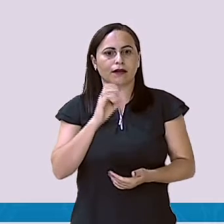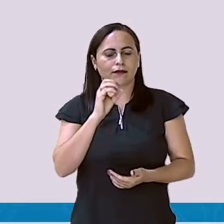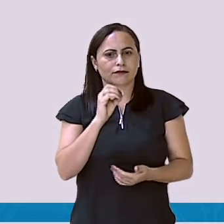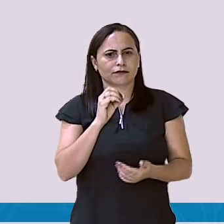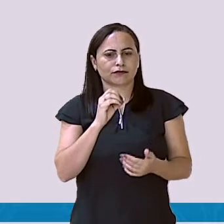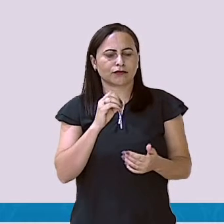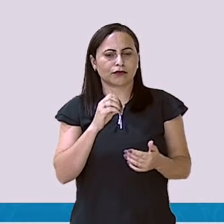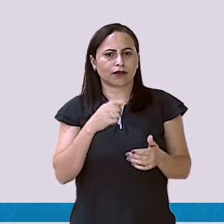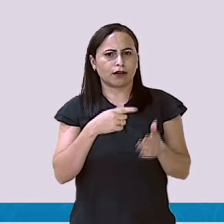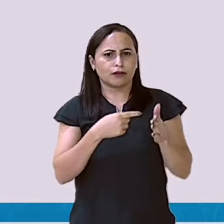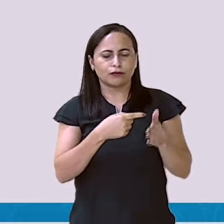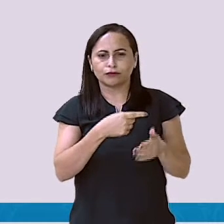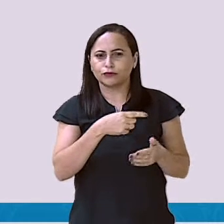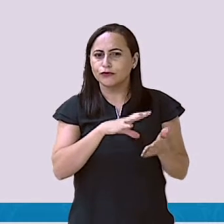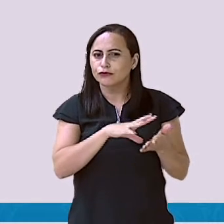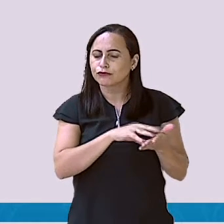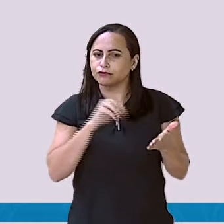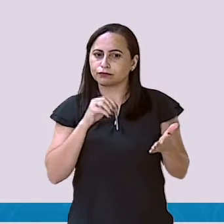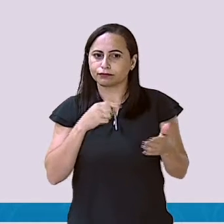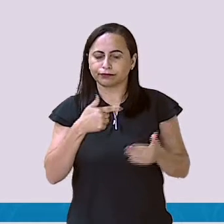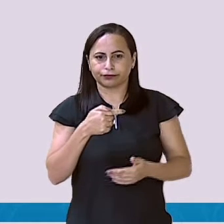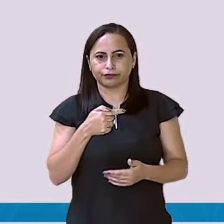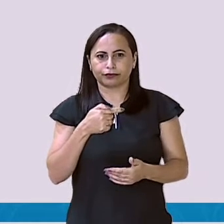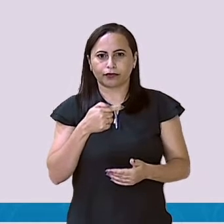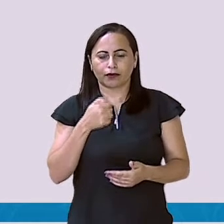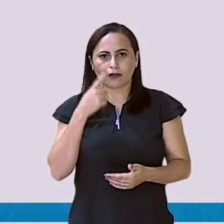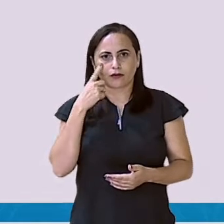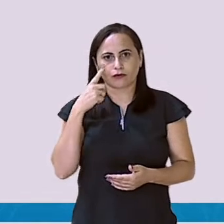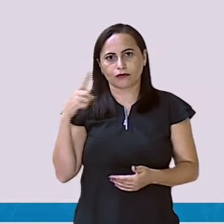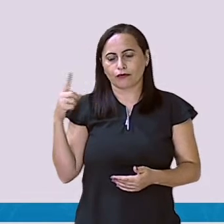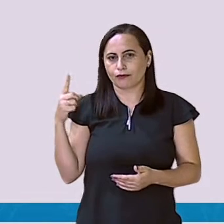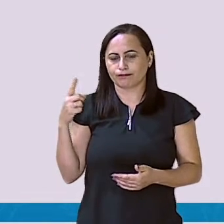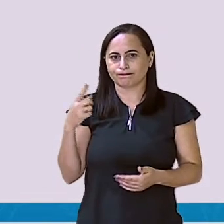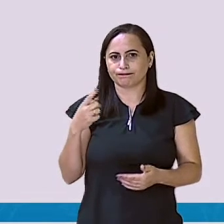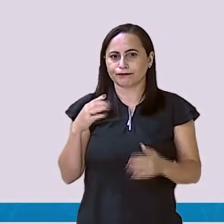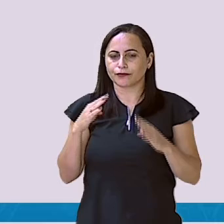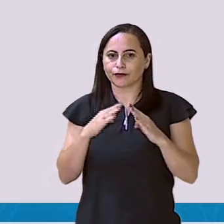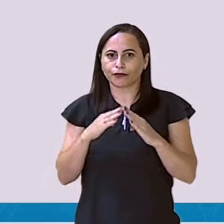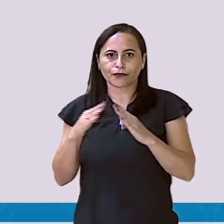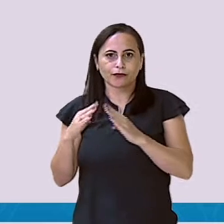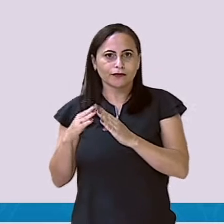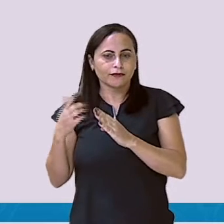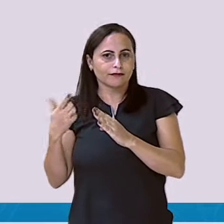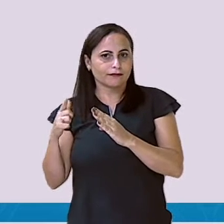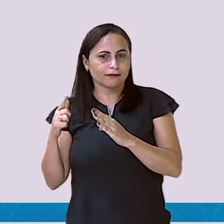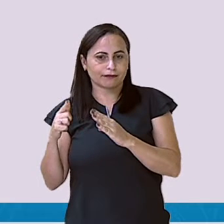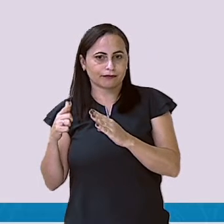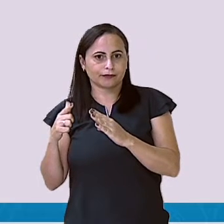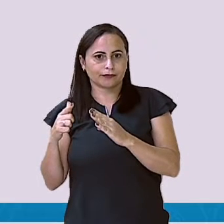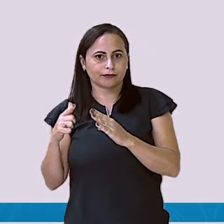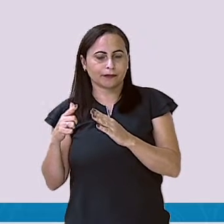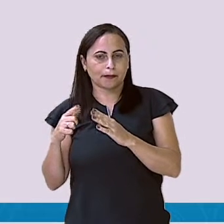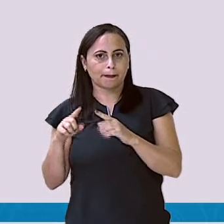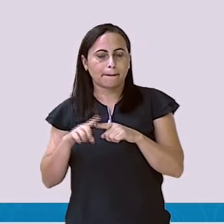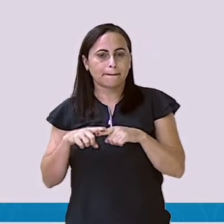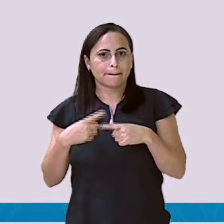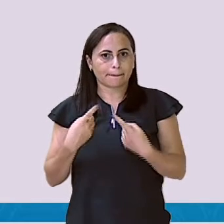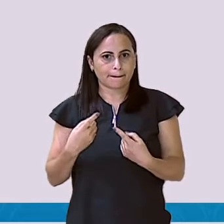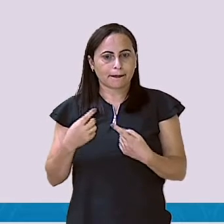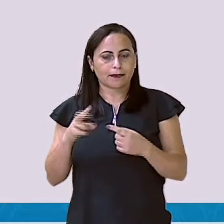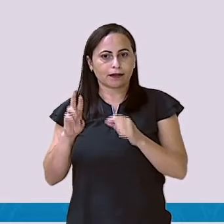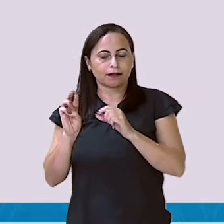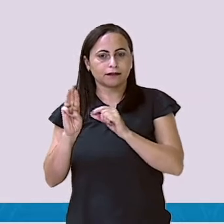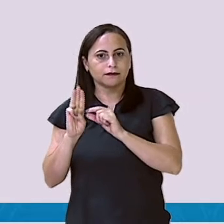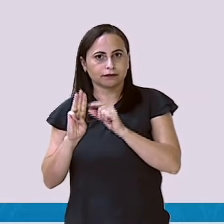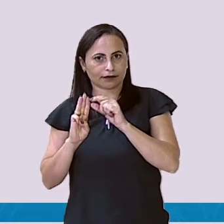vizinho já não tem. Não tem como ele tirar também 7 de zero. Mas, aqui na minha centena tem.